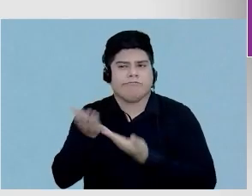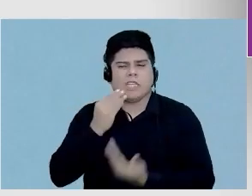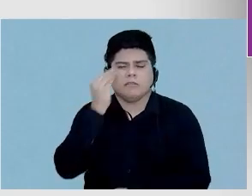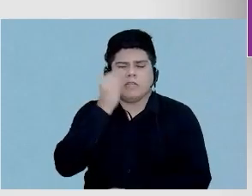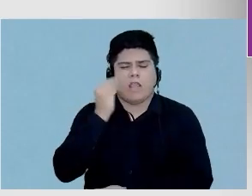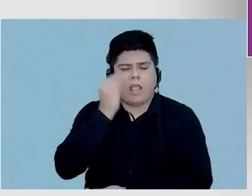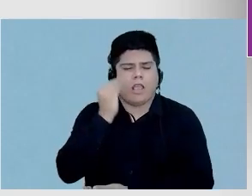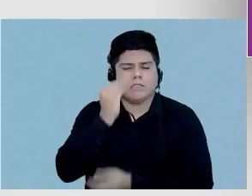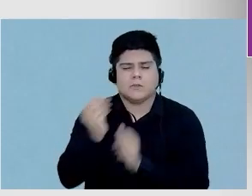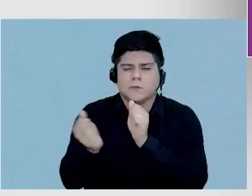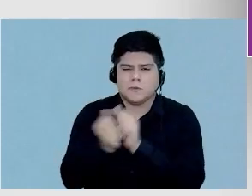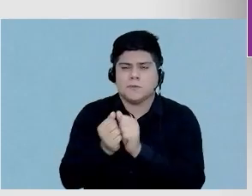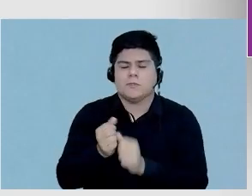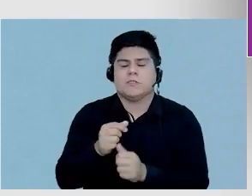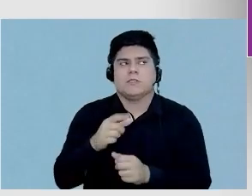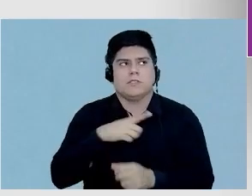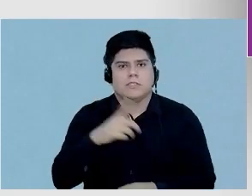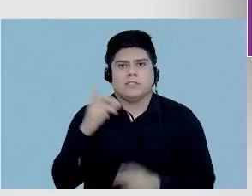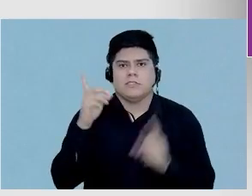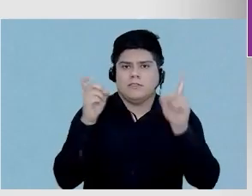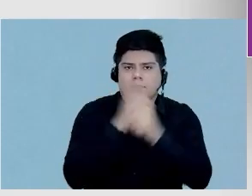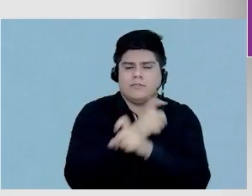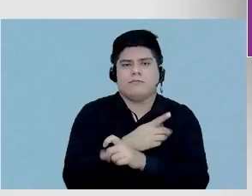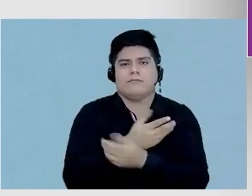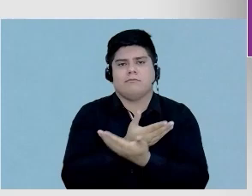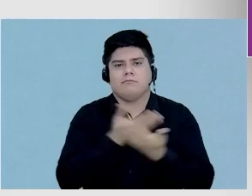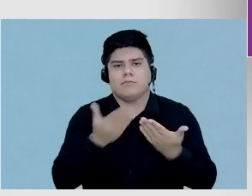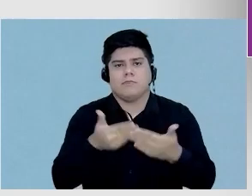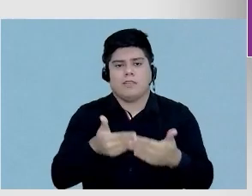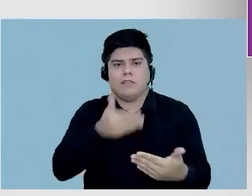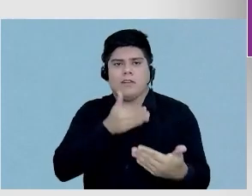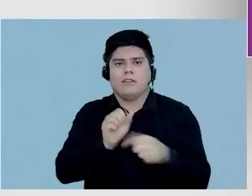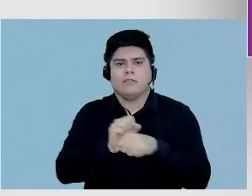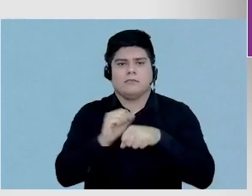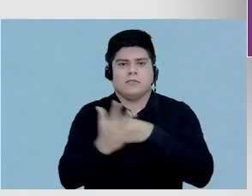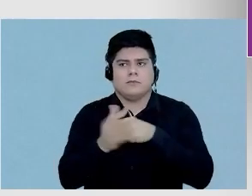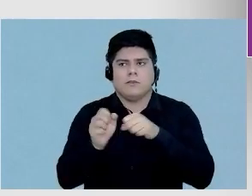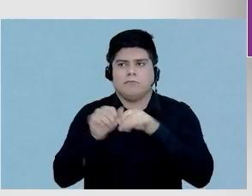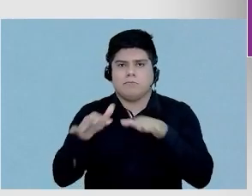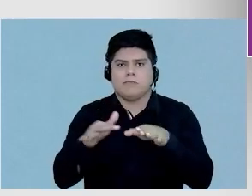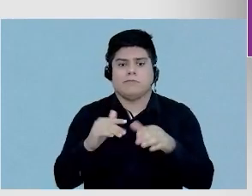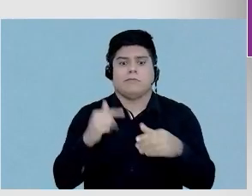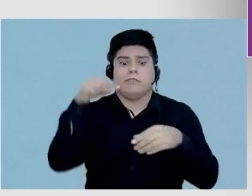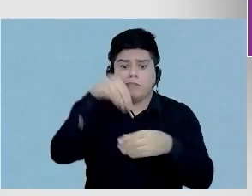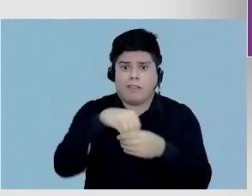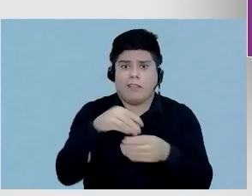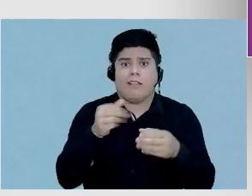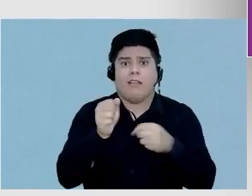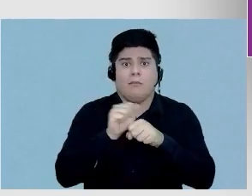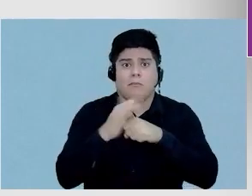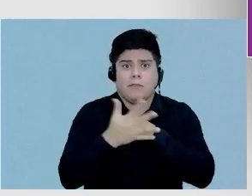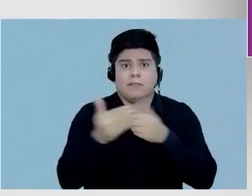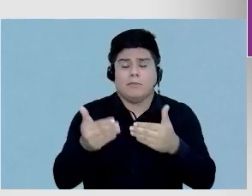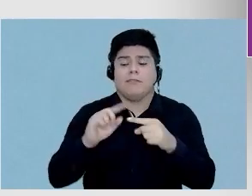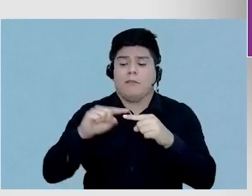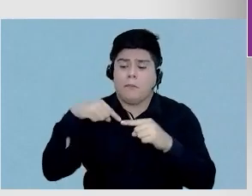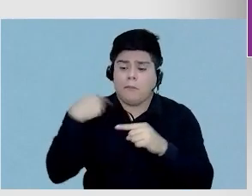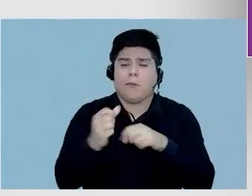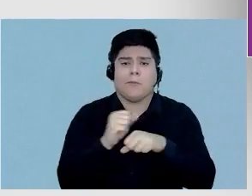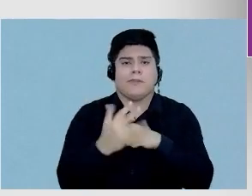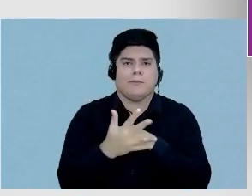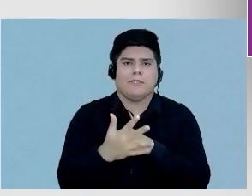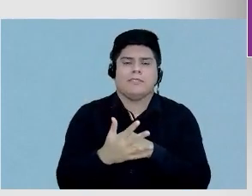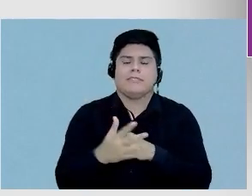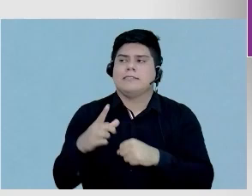juntos nos desafios que a gente teve pré-pandemia, durante pandemia, pós-pandemia, que sempre tem ajudado muito